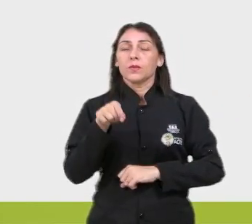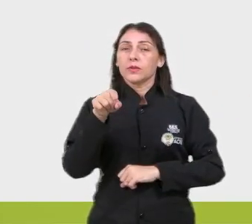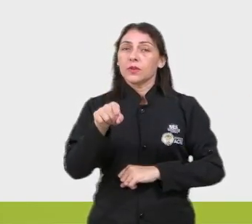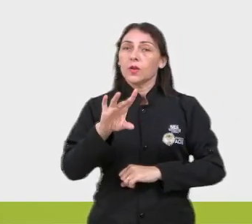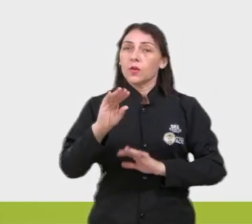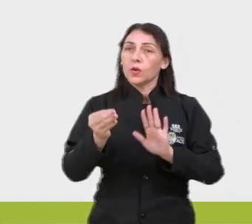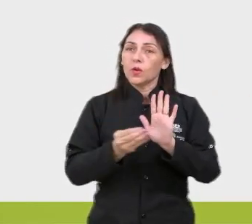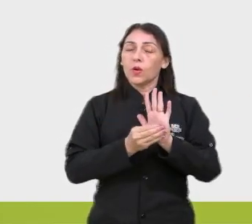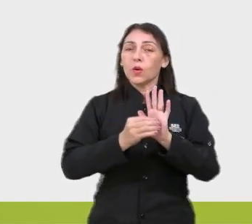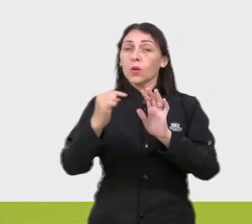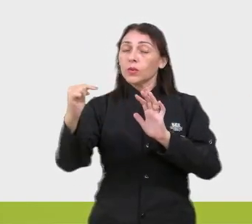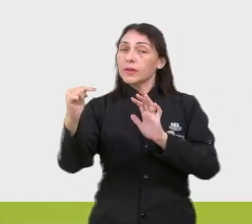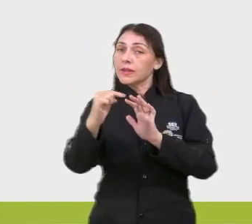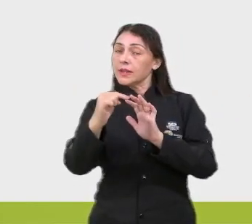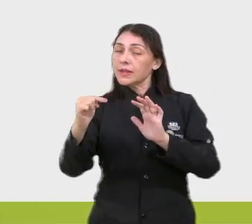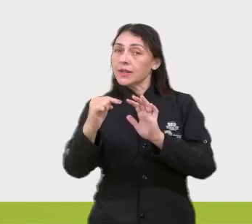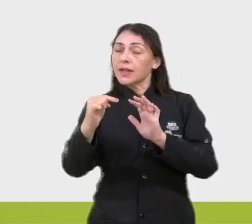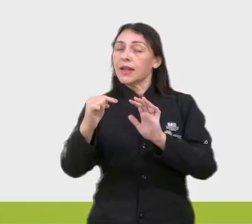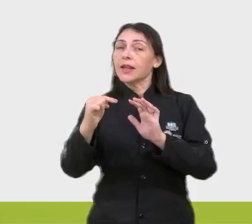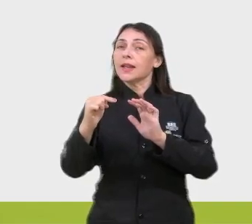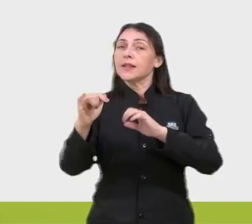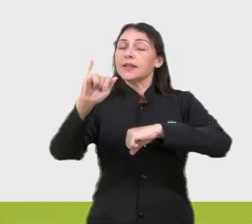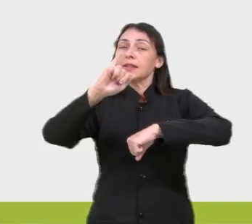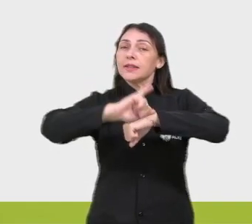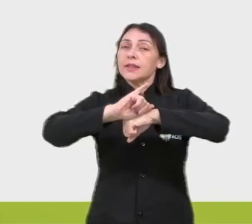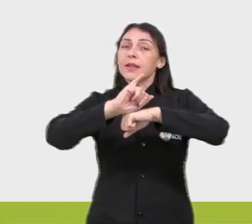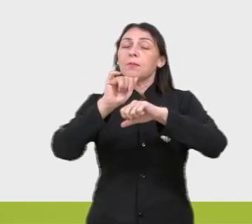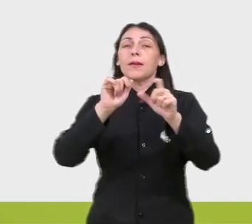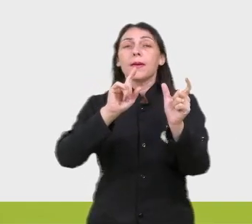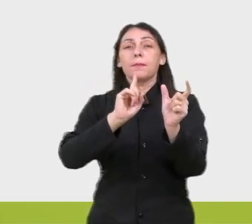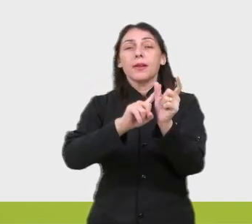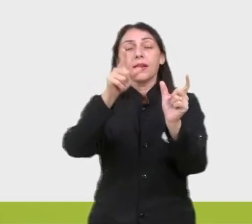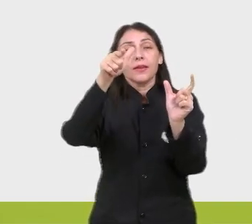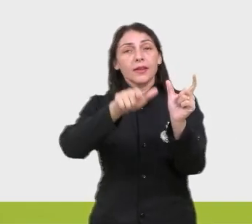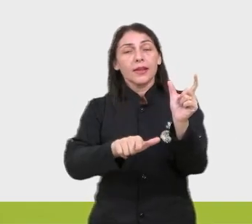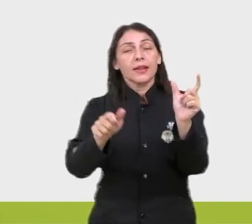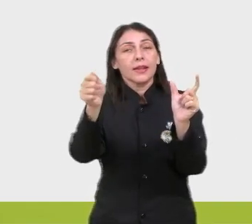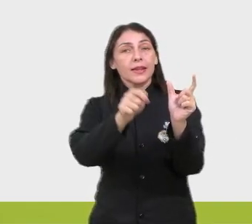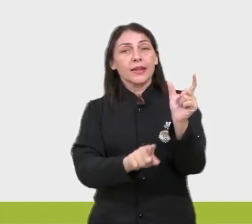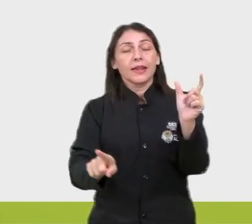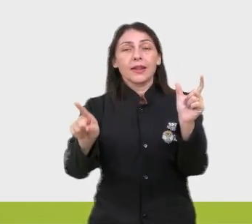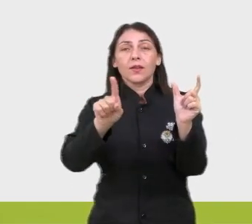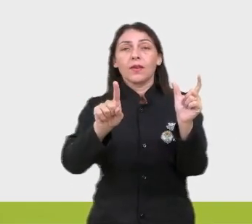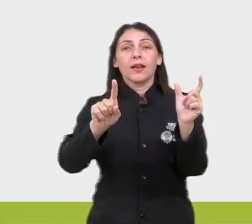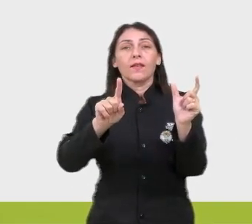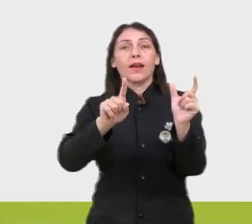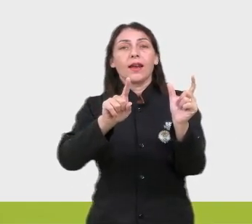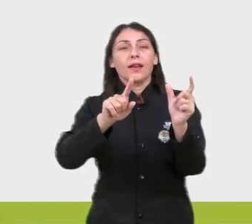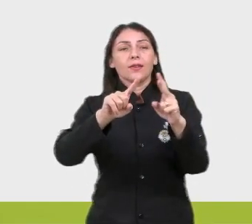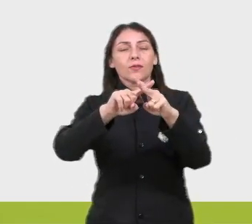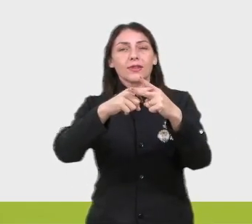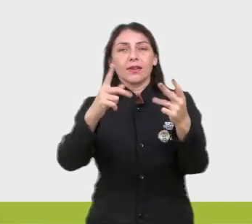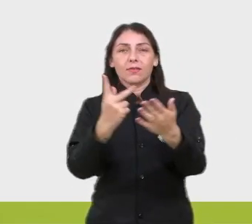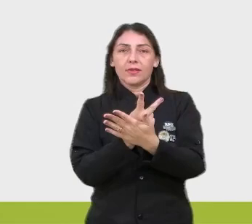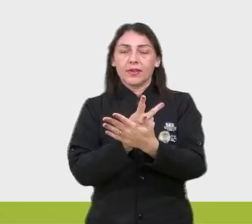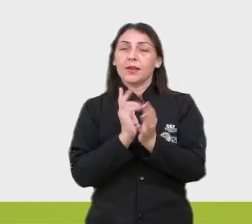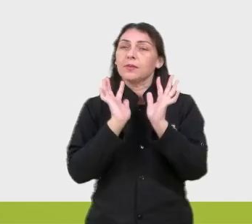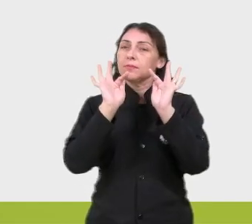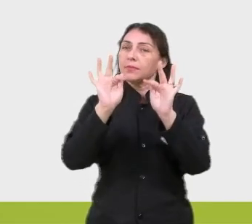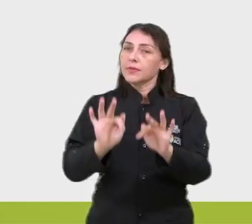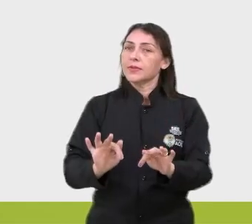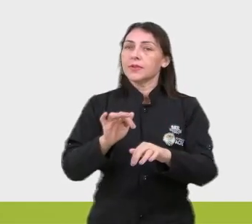só coloca um traço em cima da palavra que você repetiu e não vai ser penalizado, tá? E, para